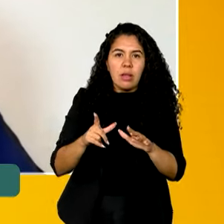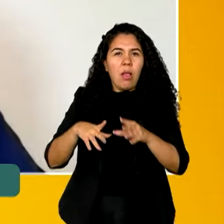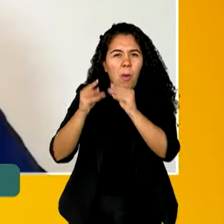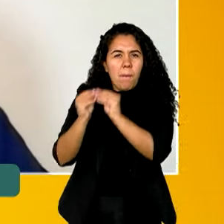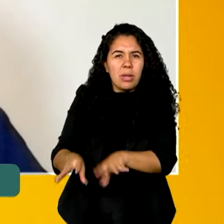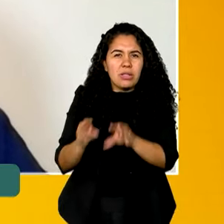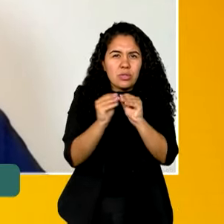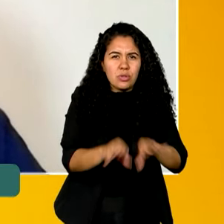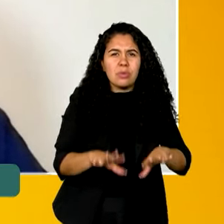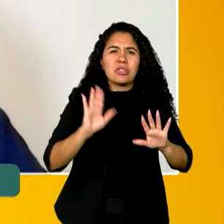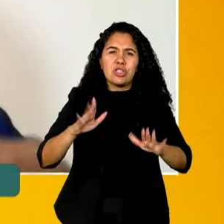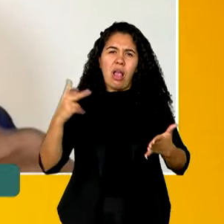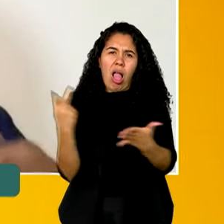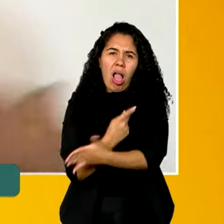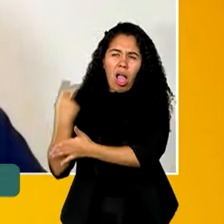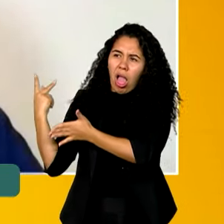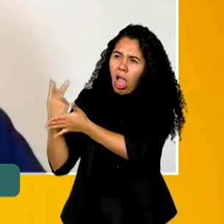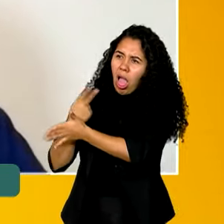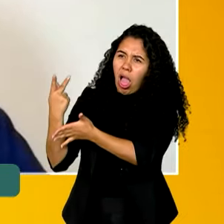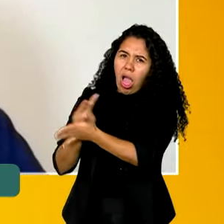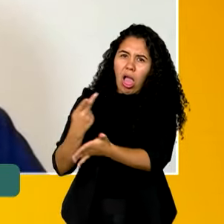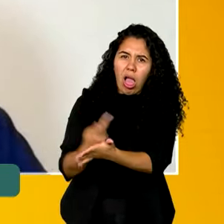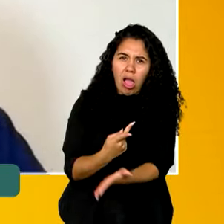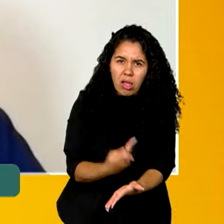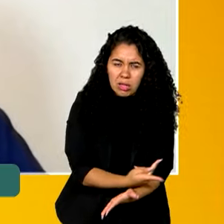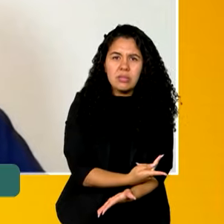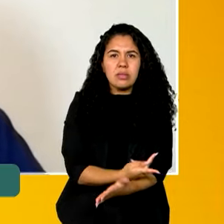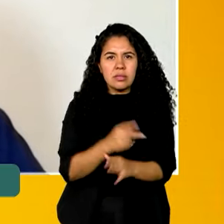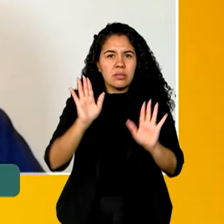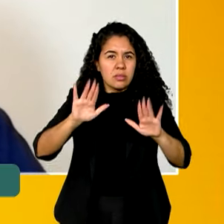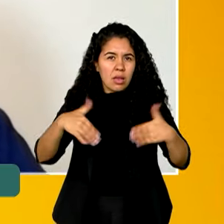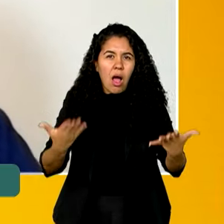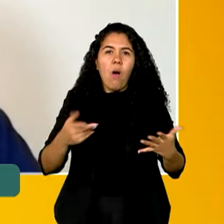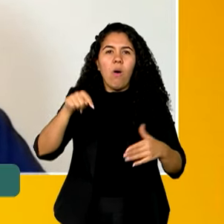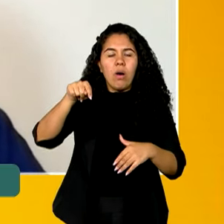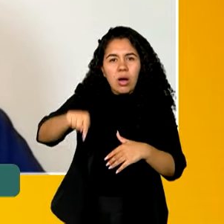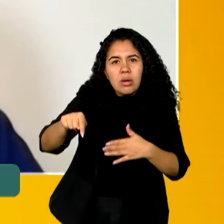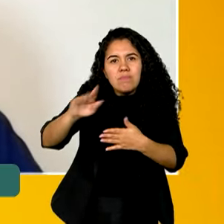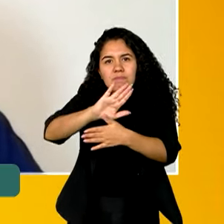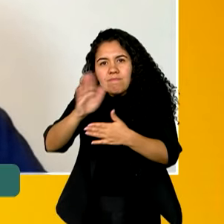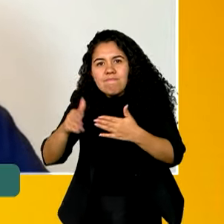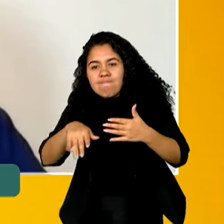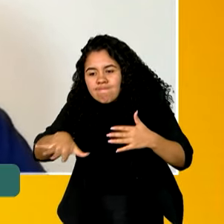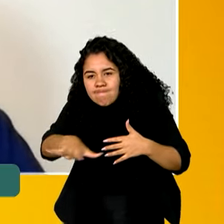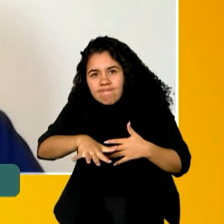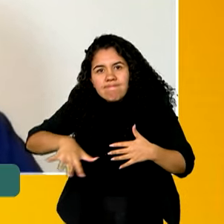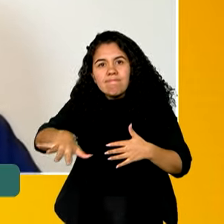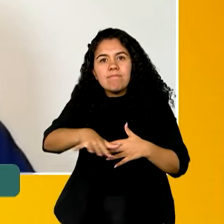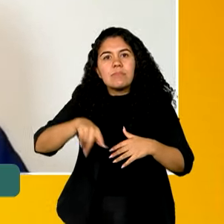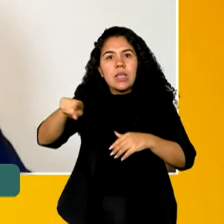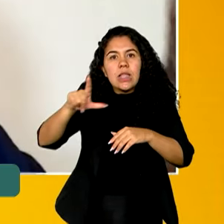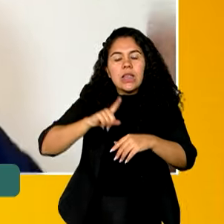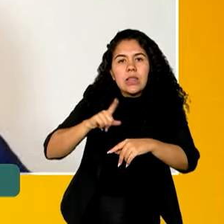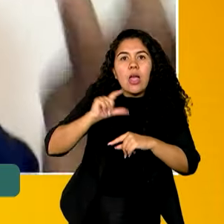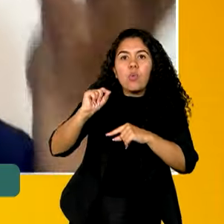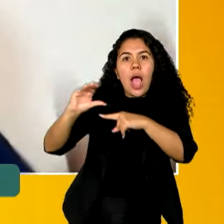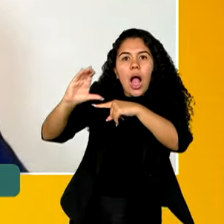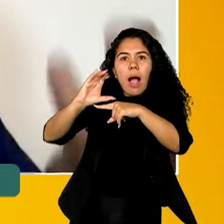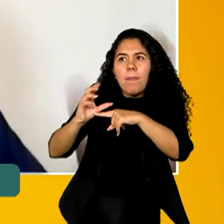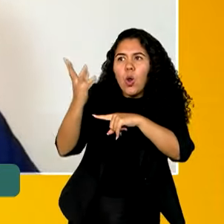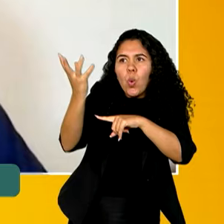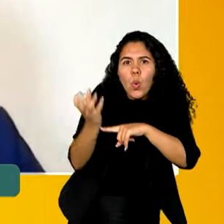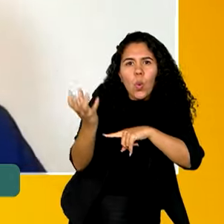que ele já vem sofrendo. O oceano, hoje em dia, é um grande sumidouro de carbono, mas é onde está